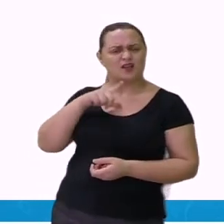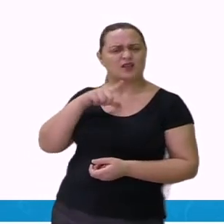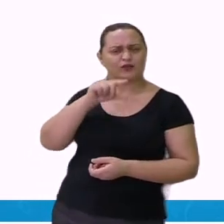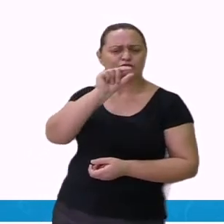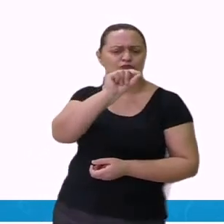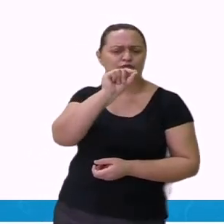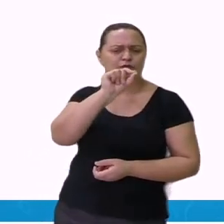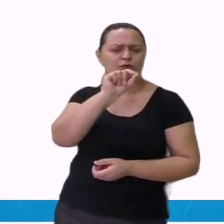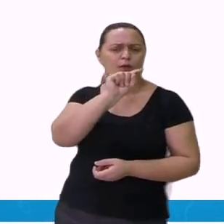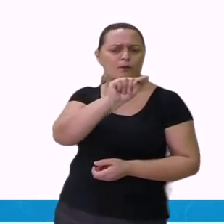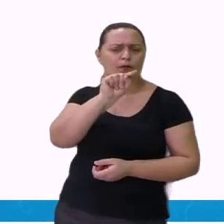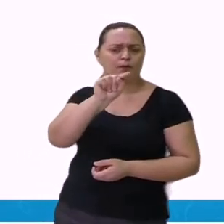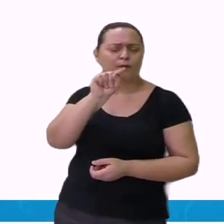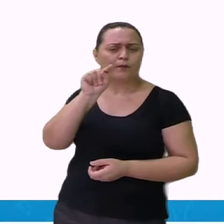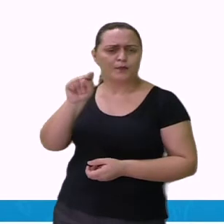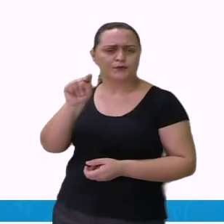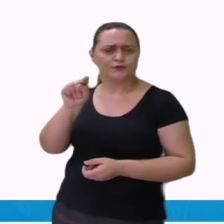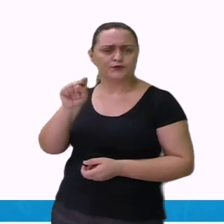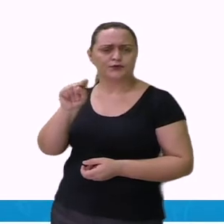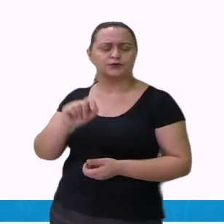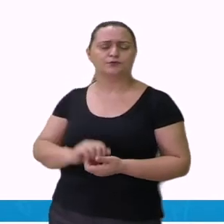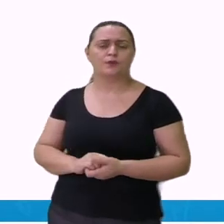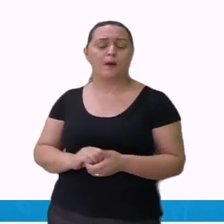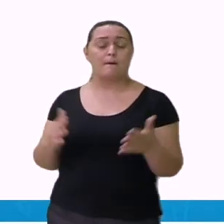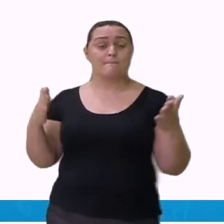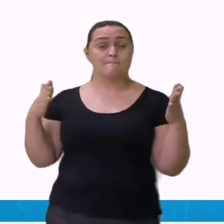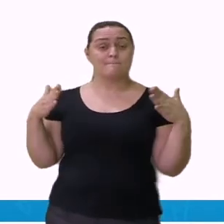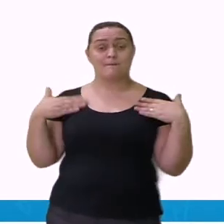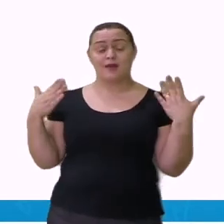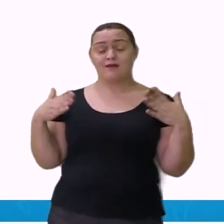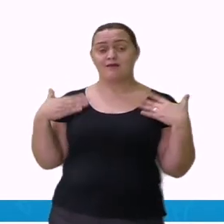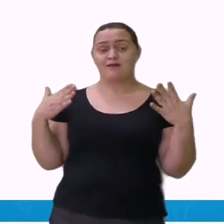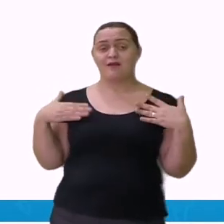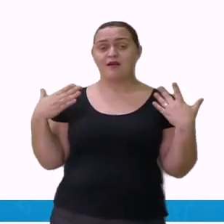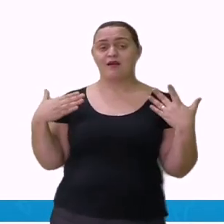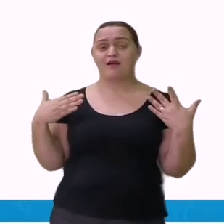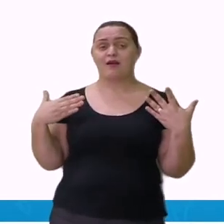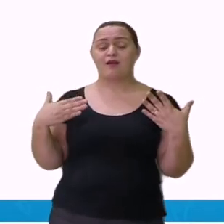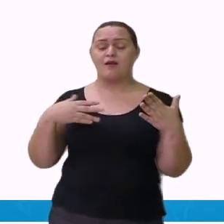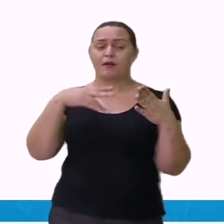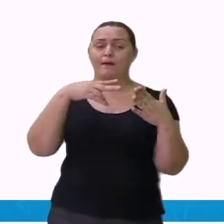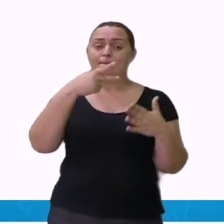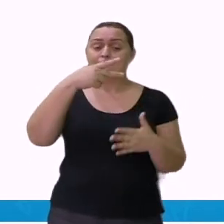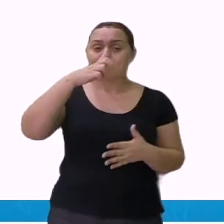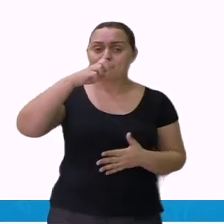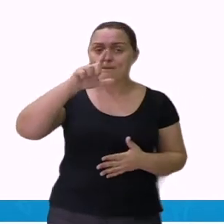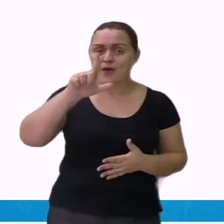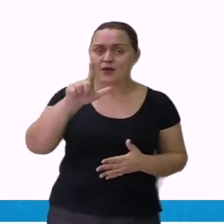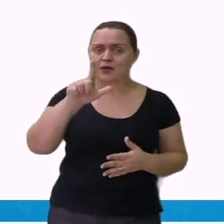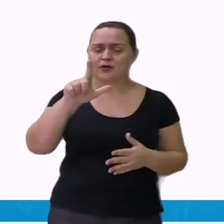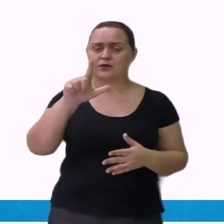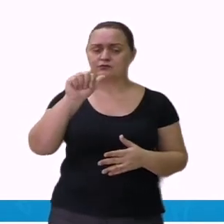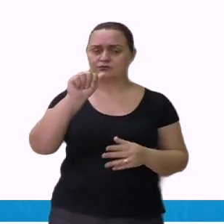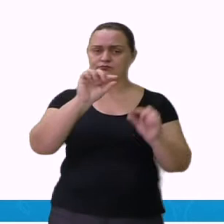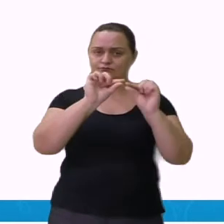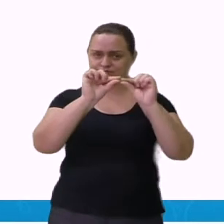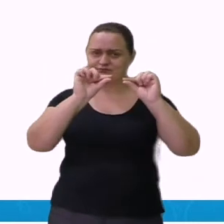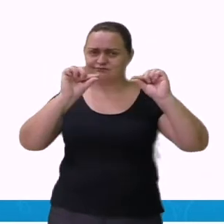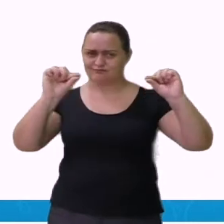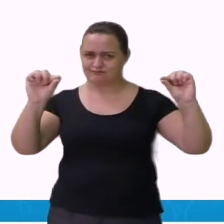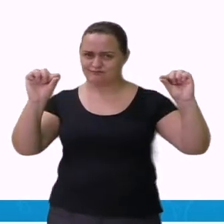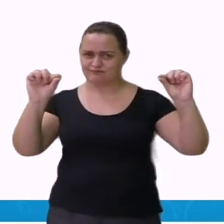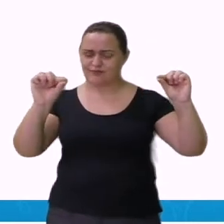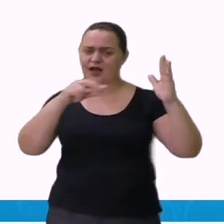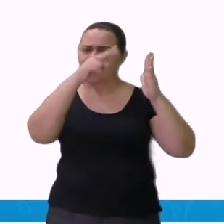termo sublinhado é a contração de quê? Então, o termo sublinhado